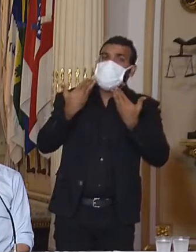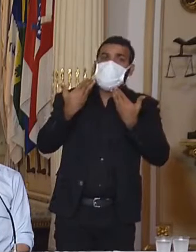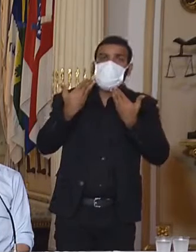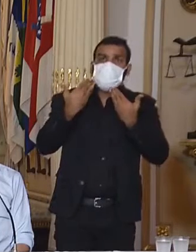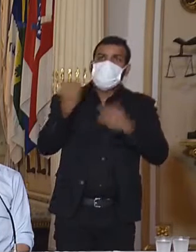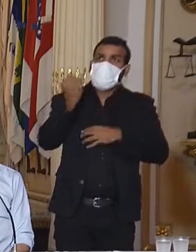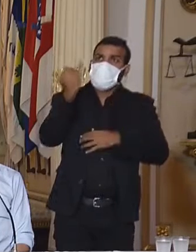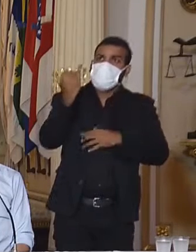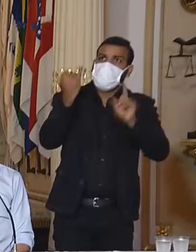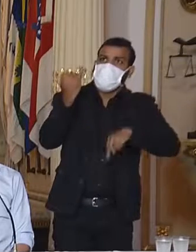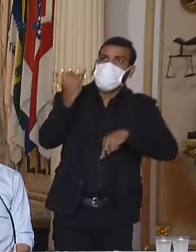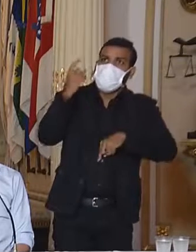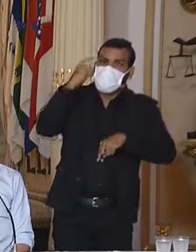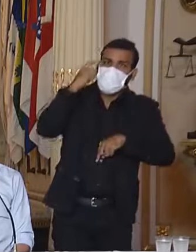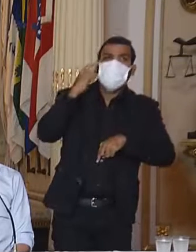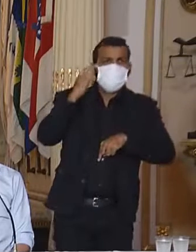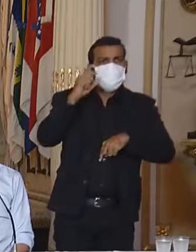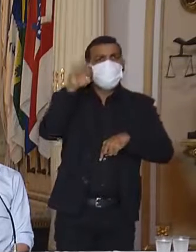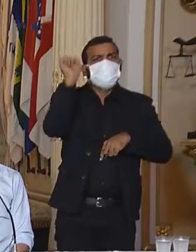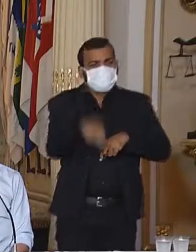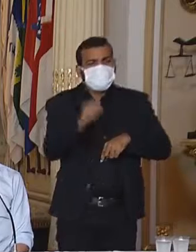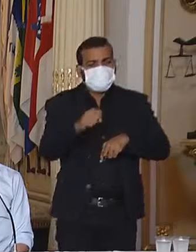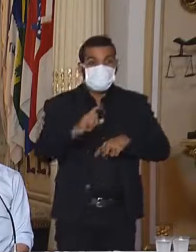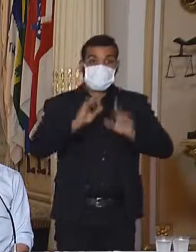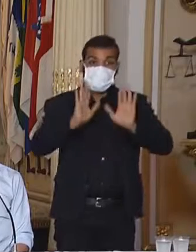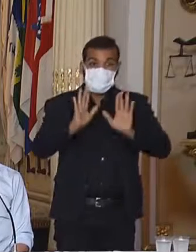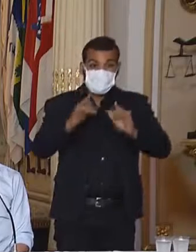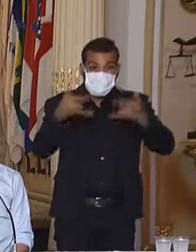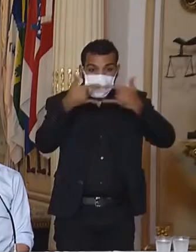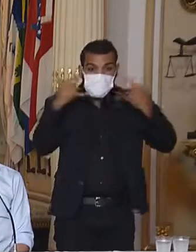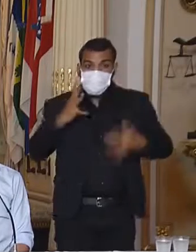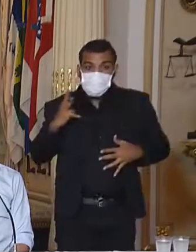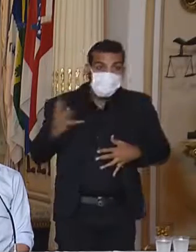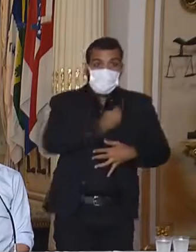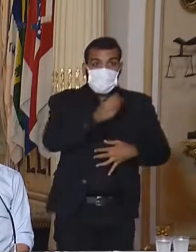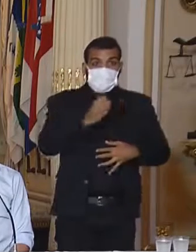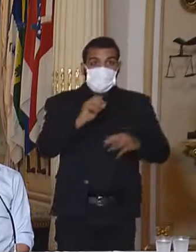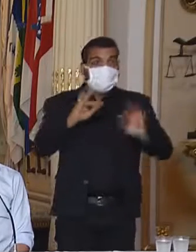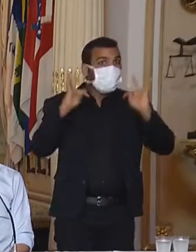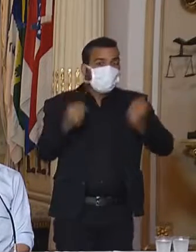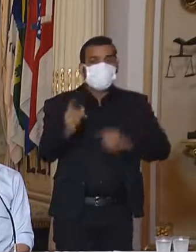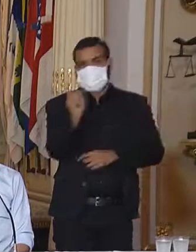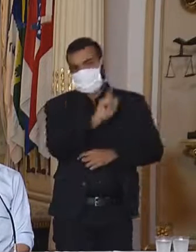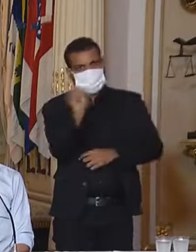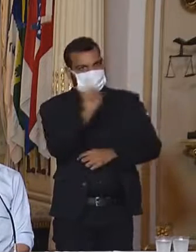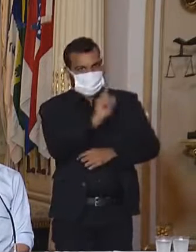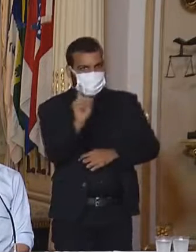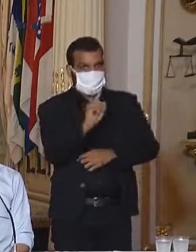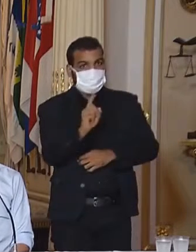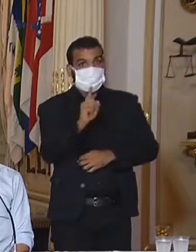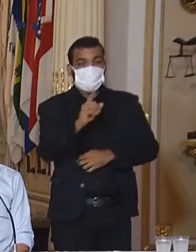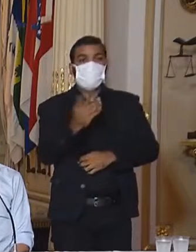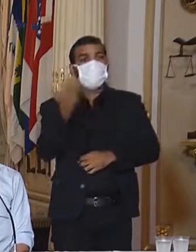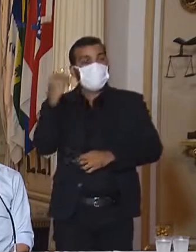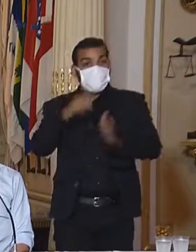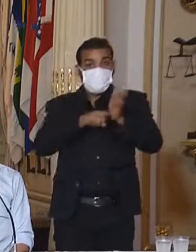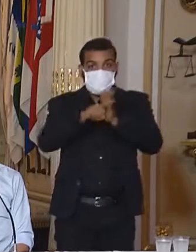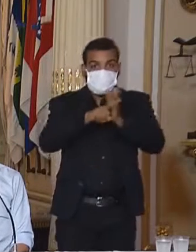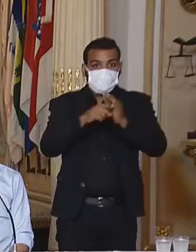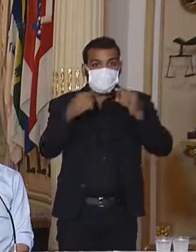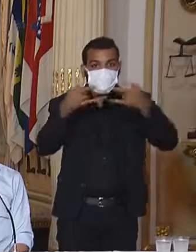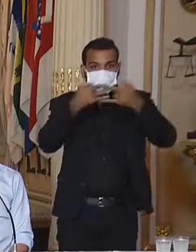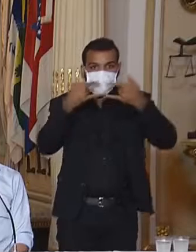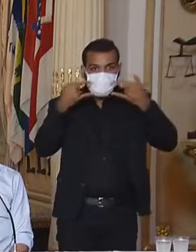importante. Mas ela não é a salvação da pátria. Preciso deixar bem claro também. Ela, os estudos mostram que ela